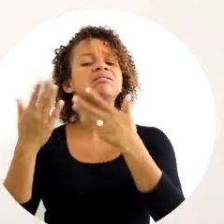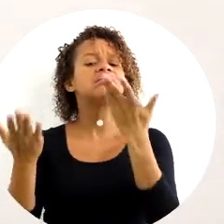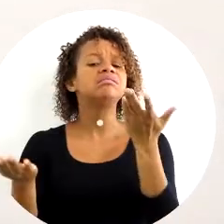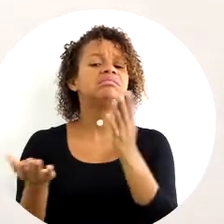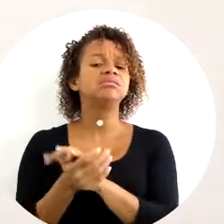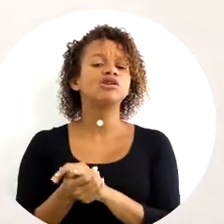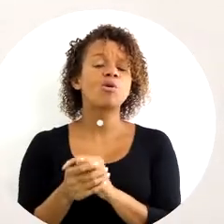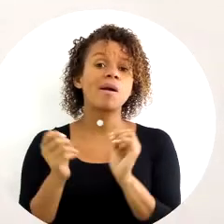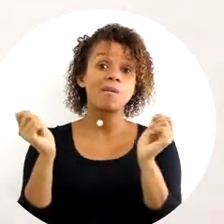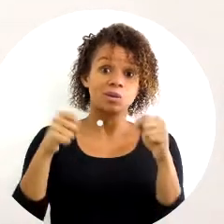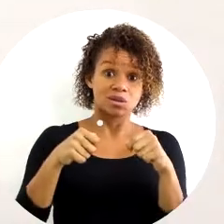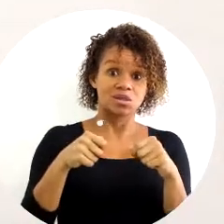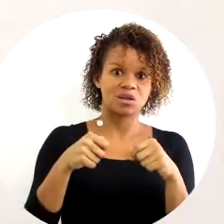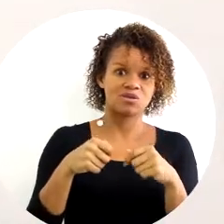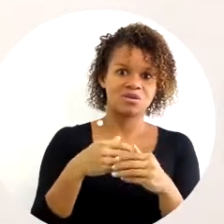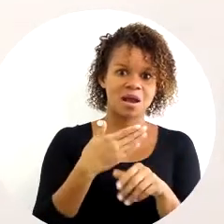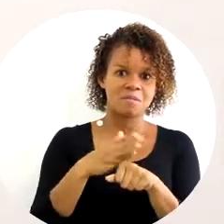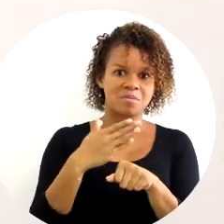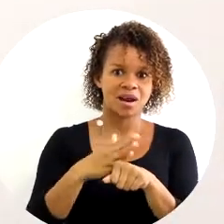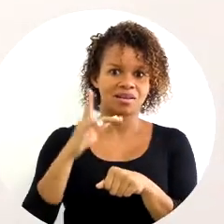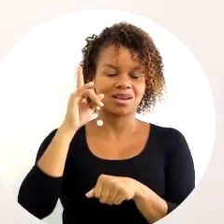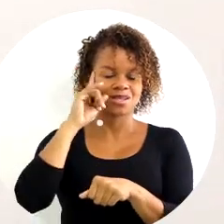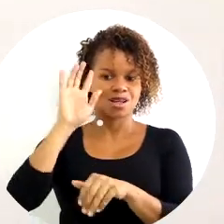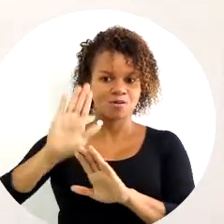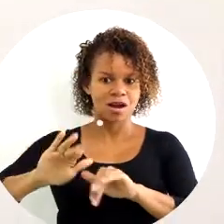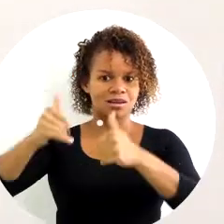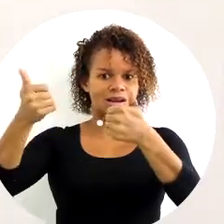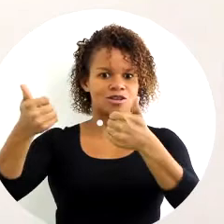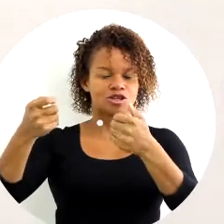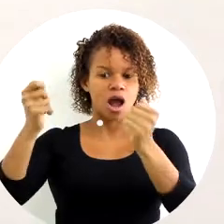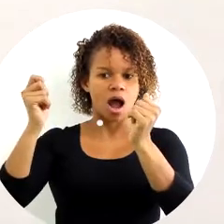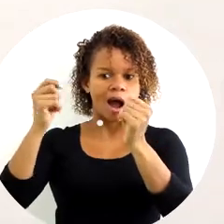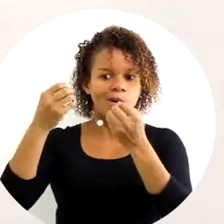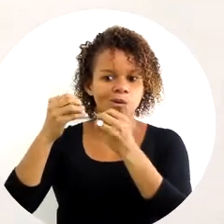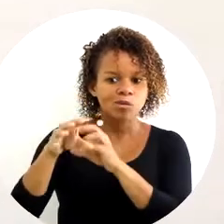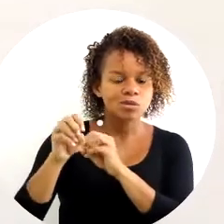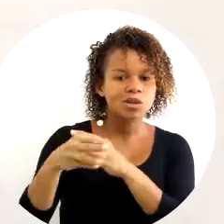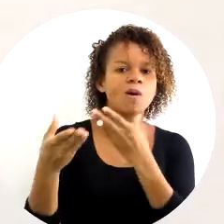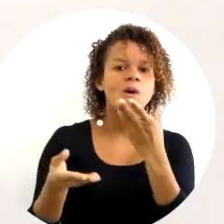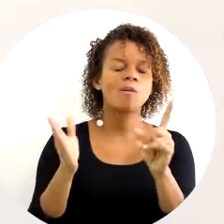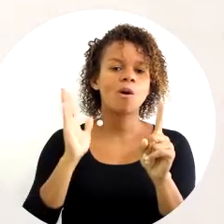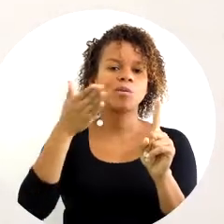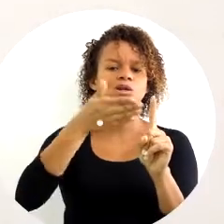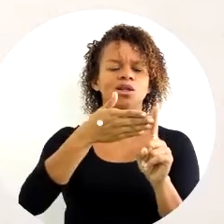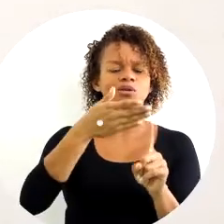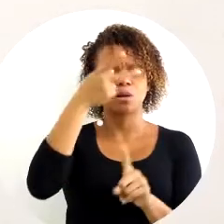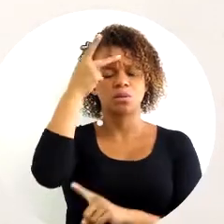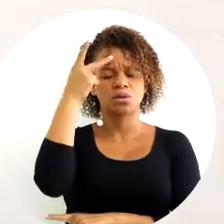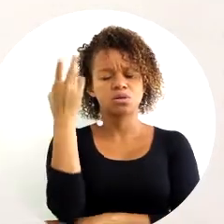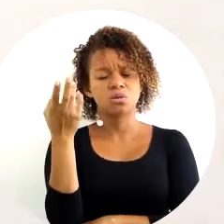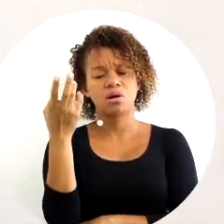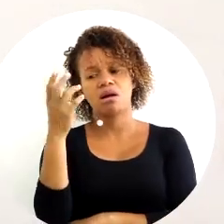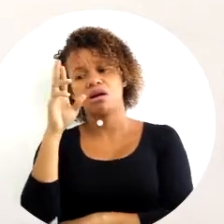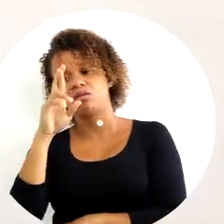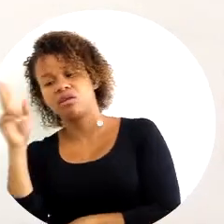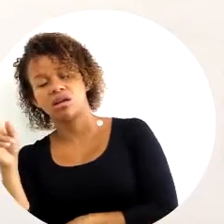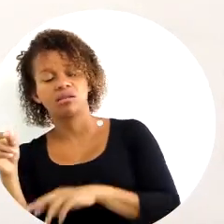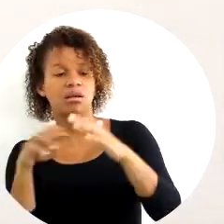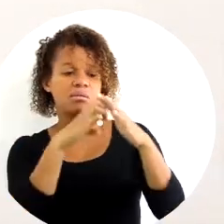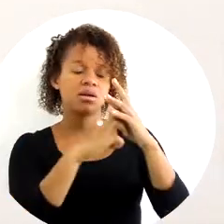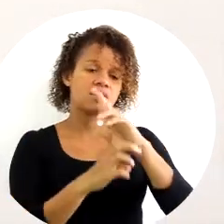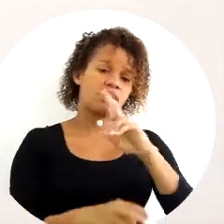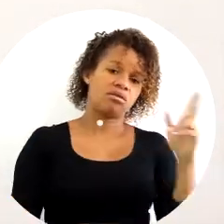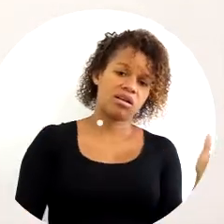como é que é possível que a prática da qualidade seja executada se o objetivo do indivíduo é um e o da empresa é outro?